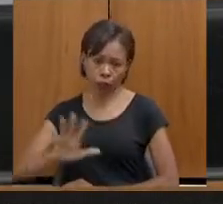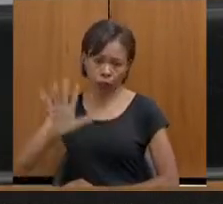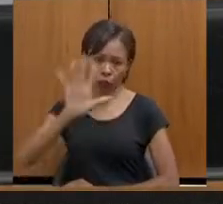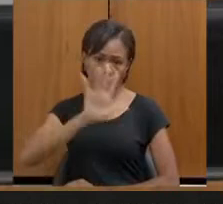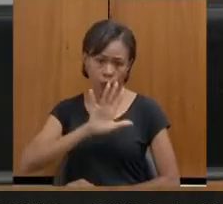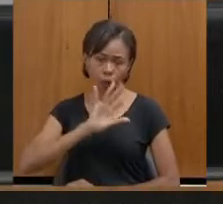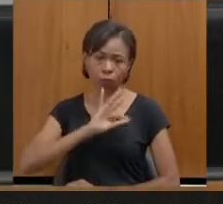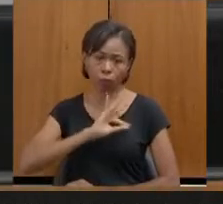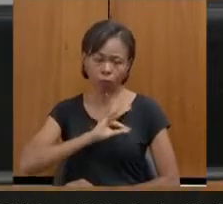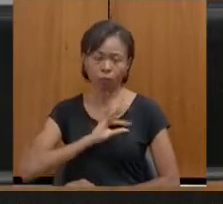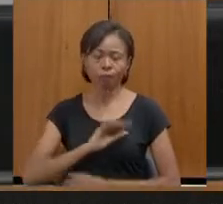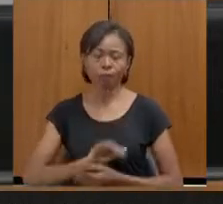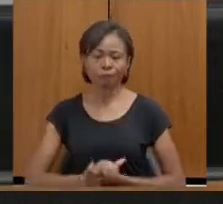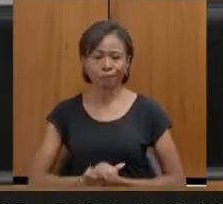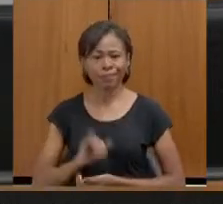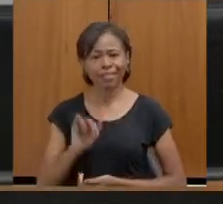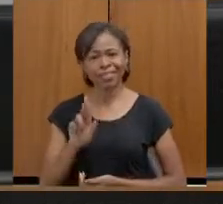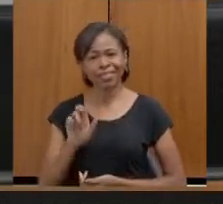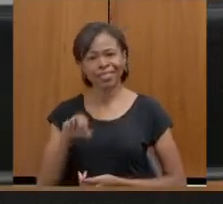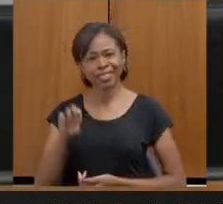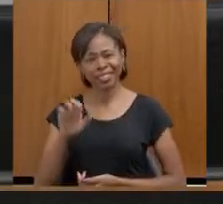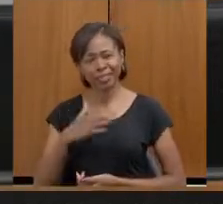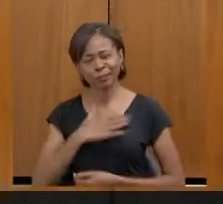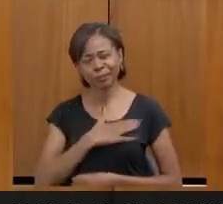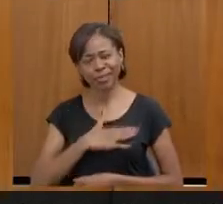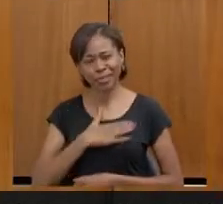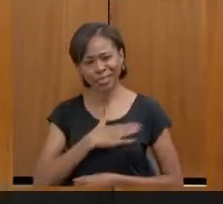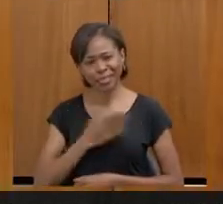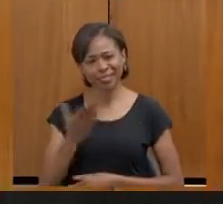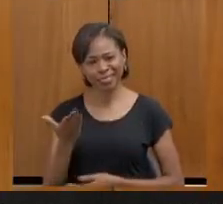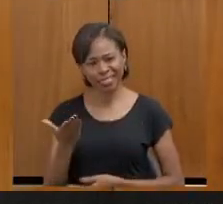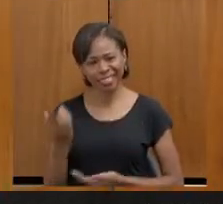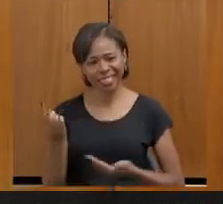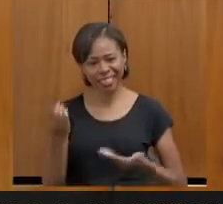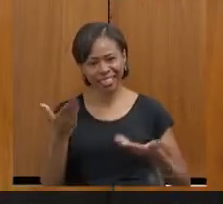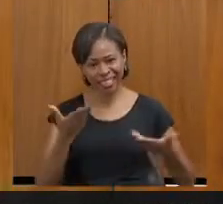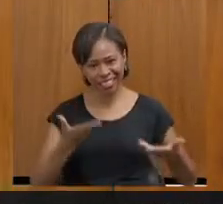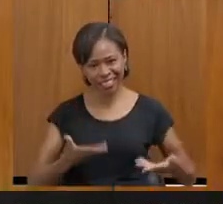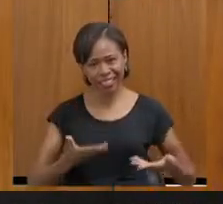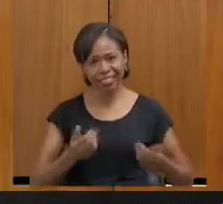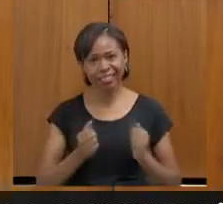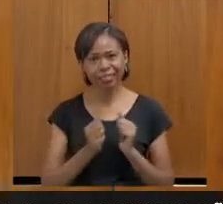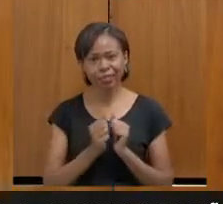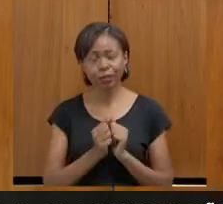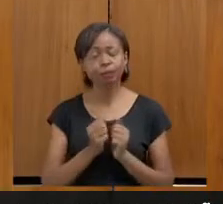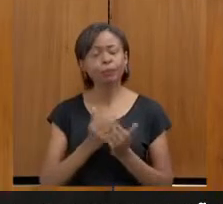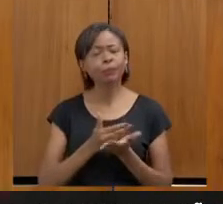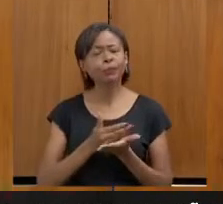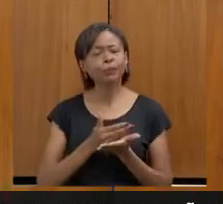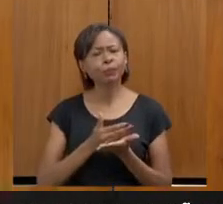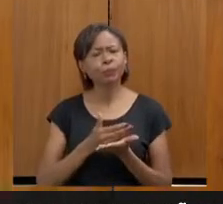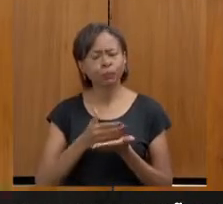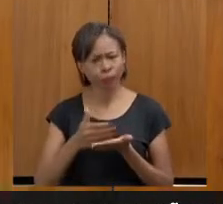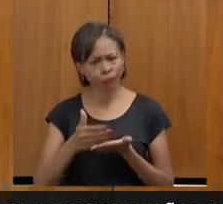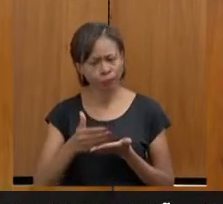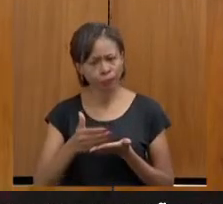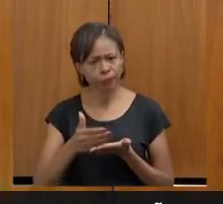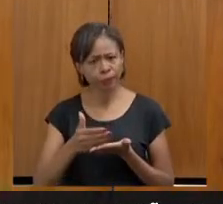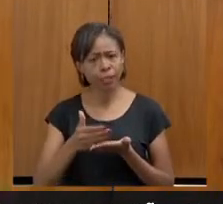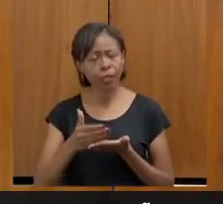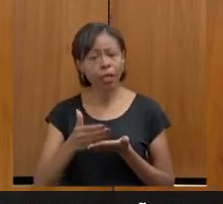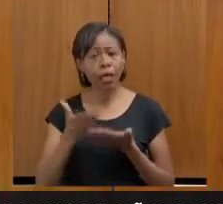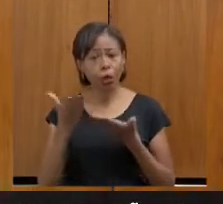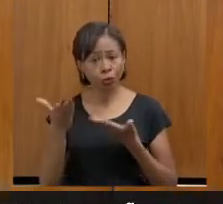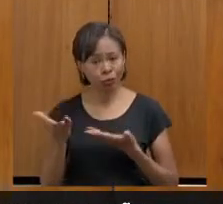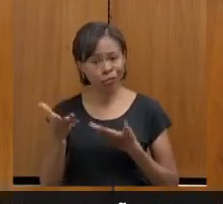Doutora Irene, prazer, satisfação tê-la aqui conosco. Eu vou, inicialmente, eu passo a